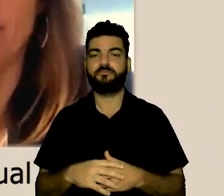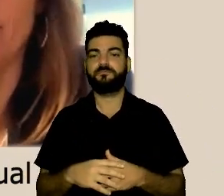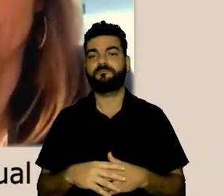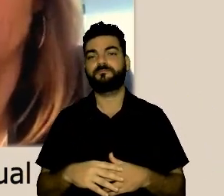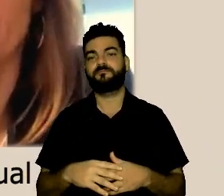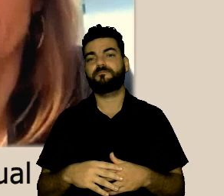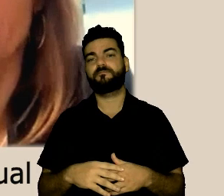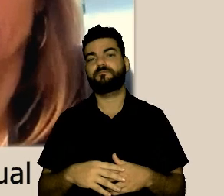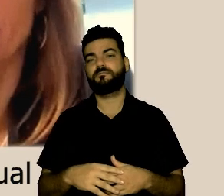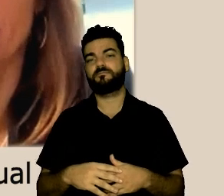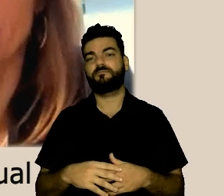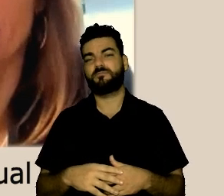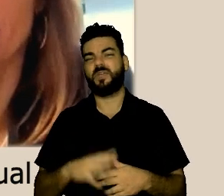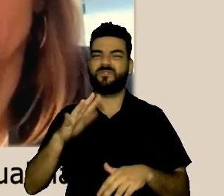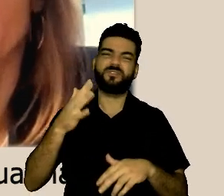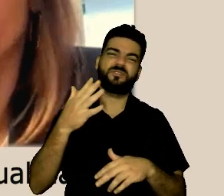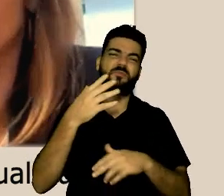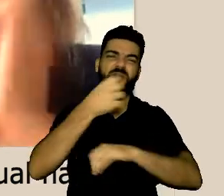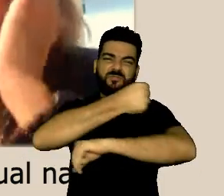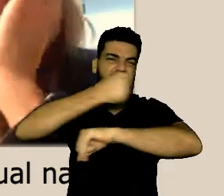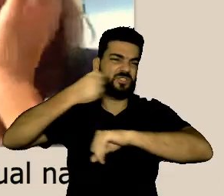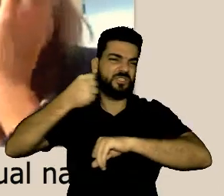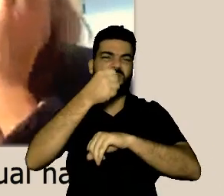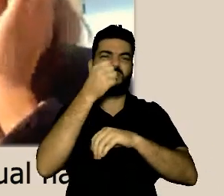aparece um armário, uma cortina,